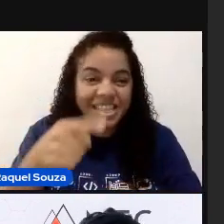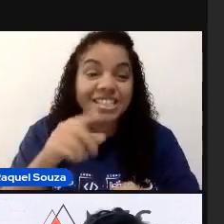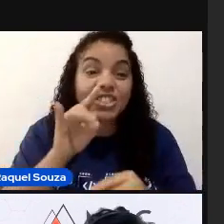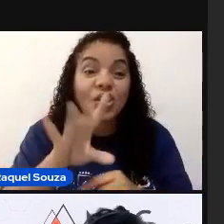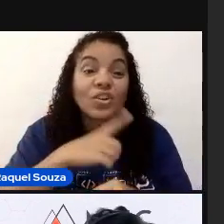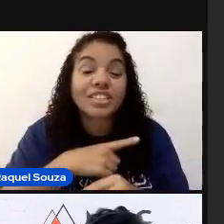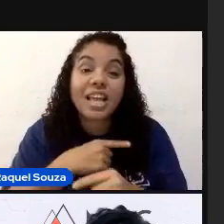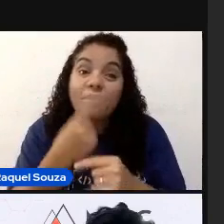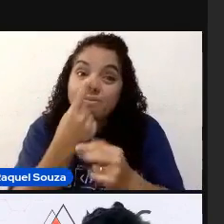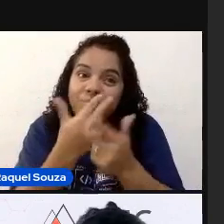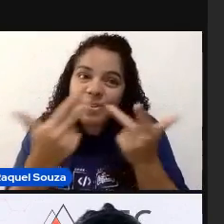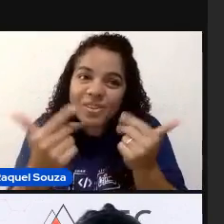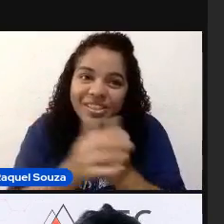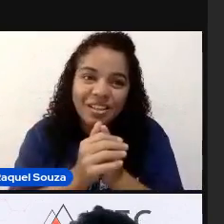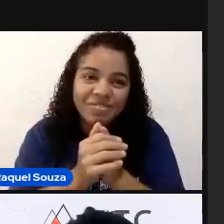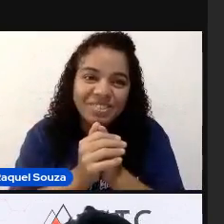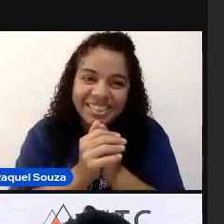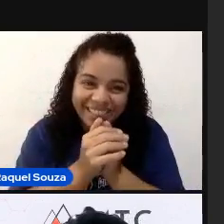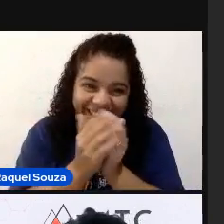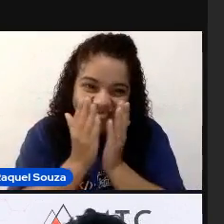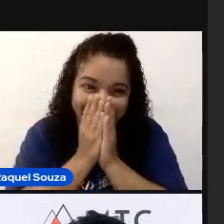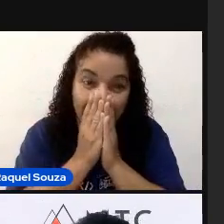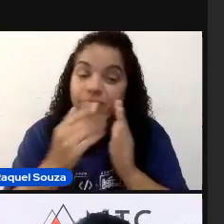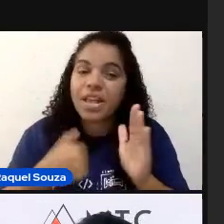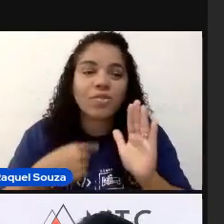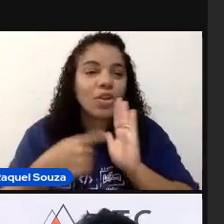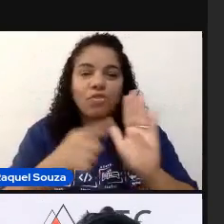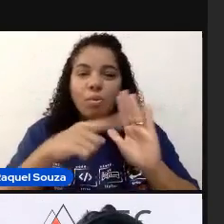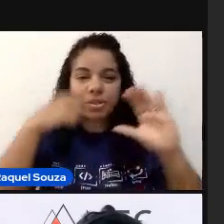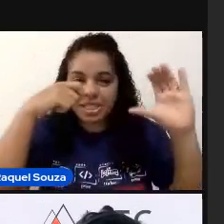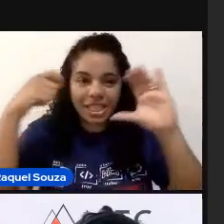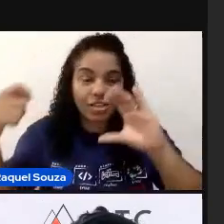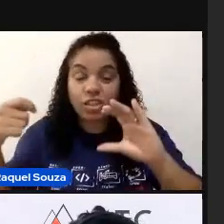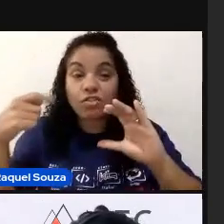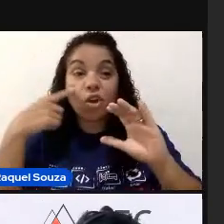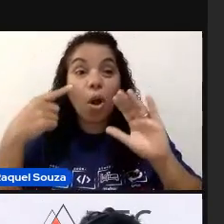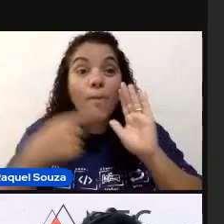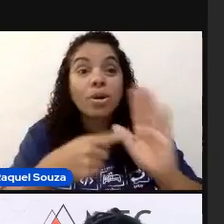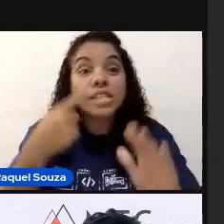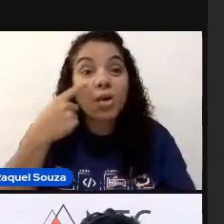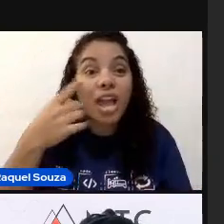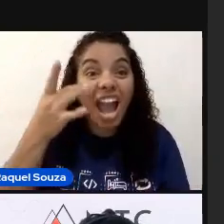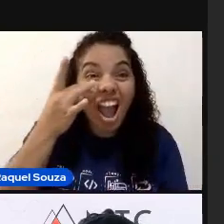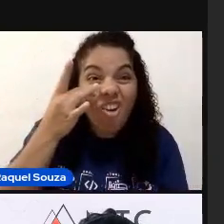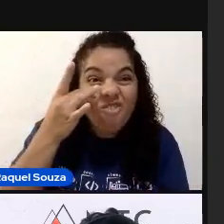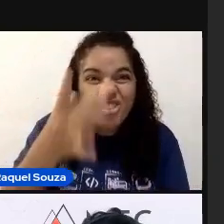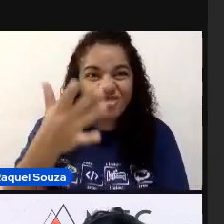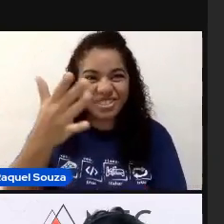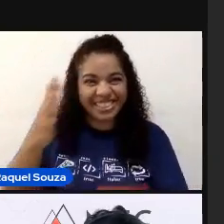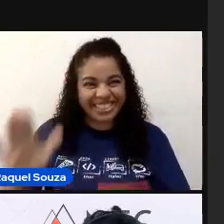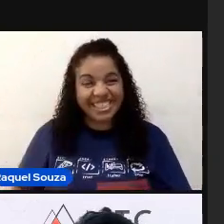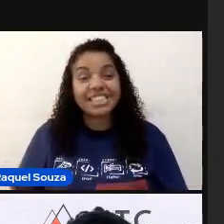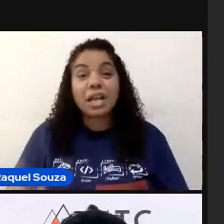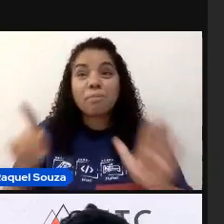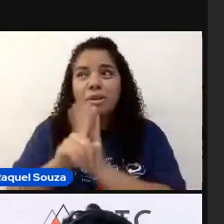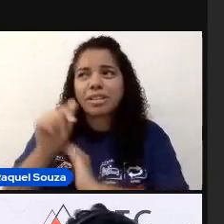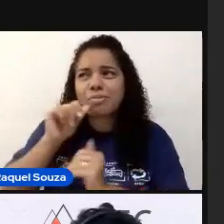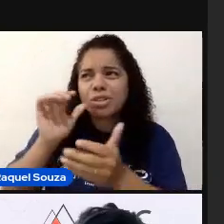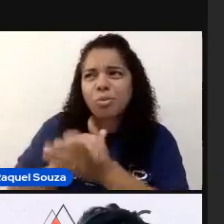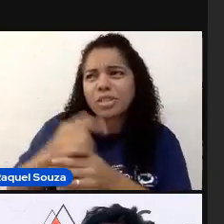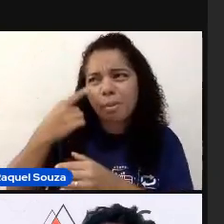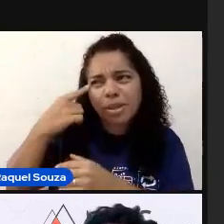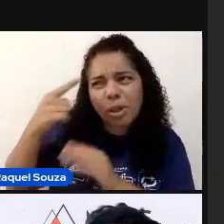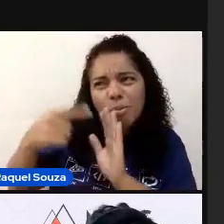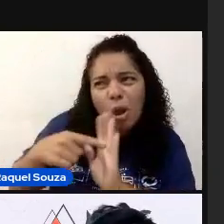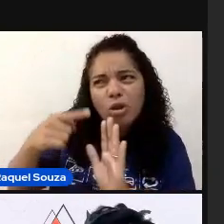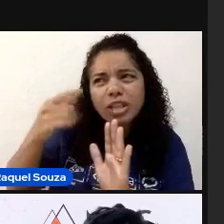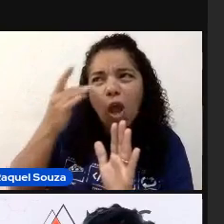tem uma questão. Eu não vou apresentar o vídeo. Eu vou mostrar ao vivo. Eu até tinha perguntado para a minha esposa. Você acha que eu mostro ao vivo? Ou